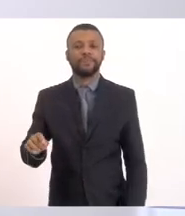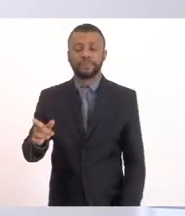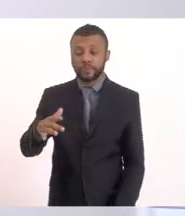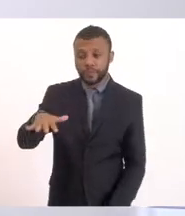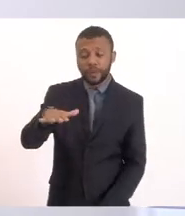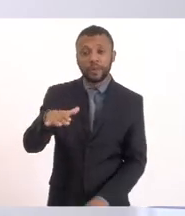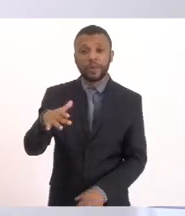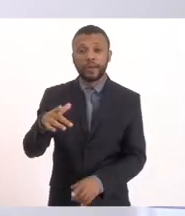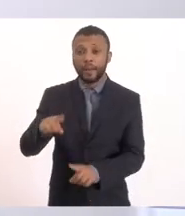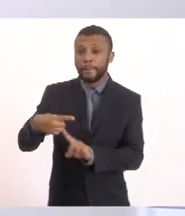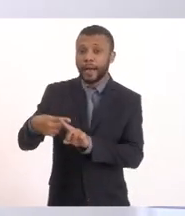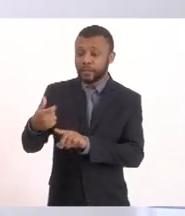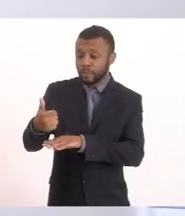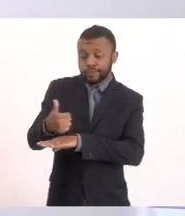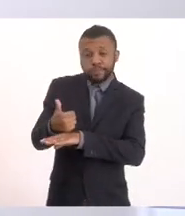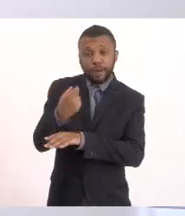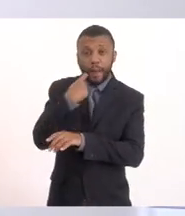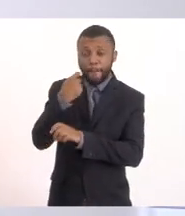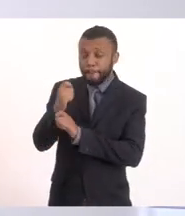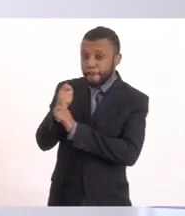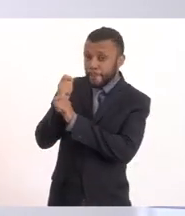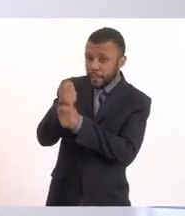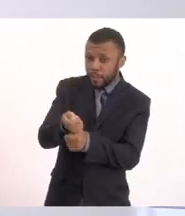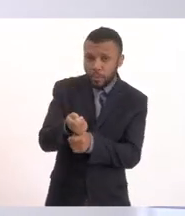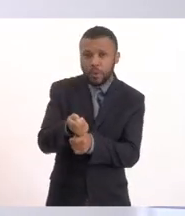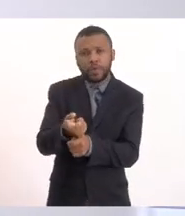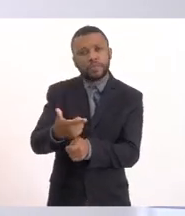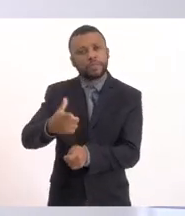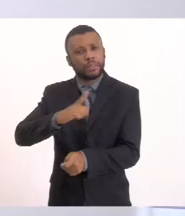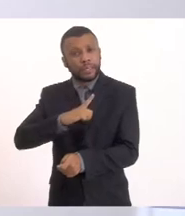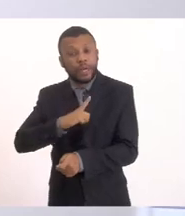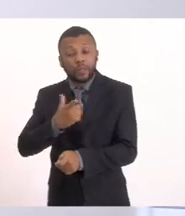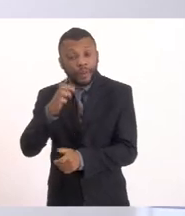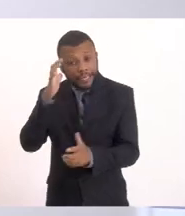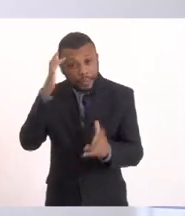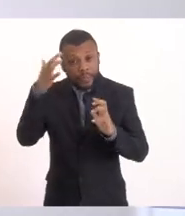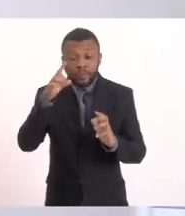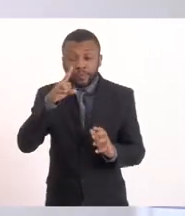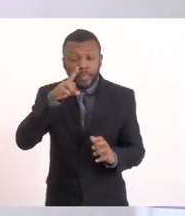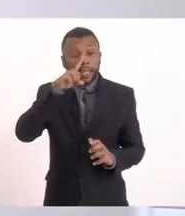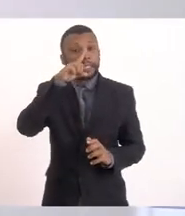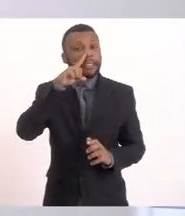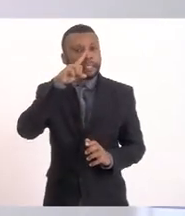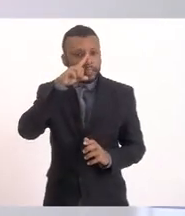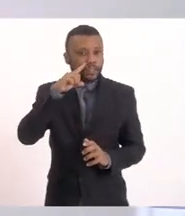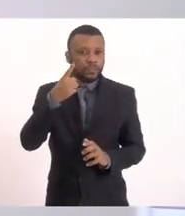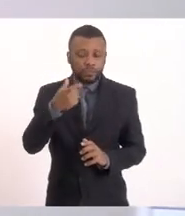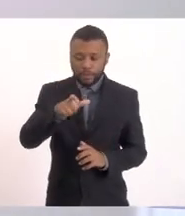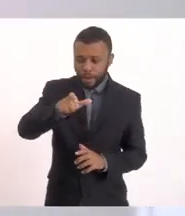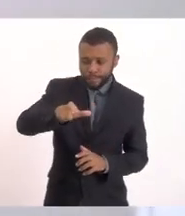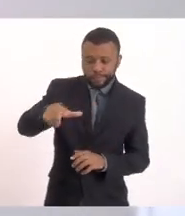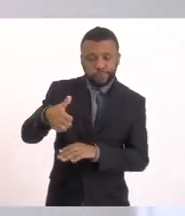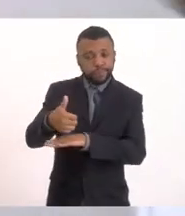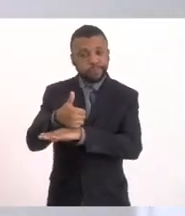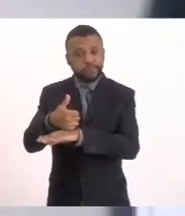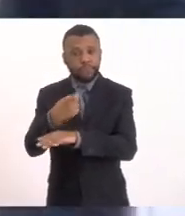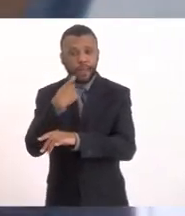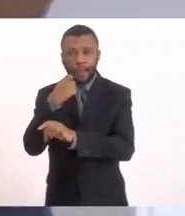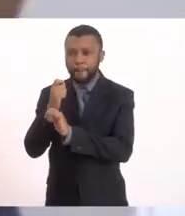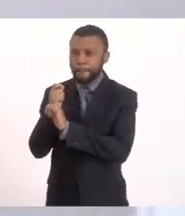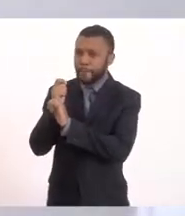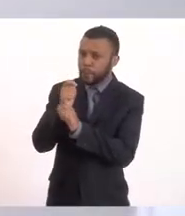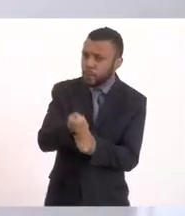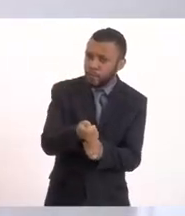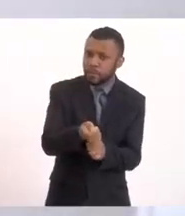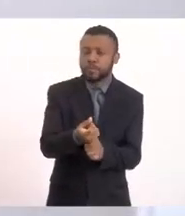os pescadores ali, havendo situação de risco, tanto aos pescadores com a saída, assim